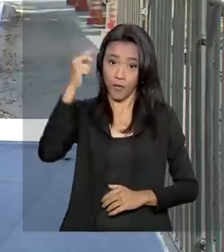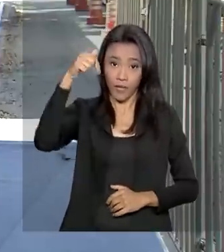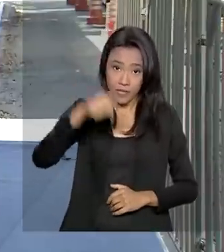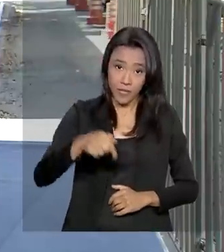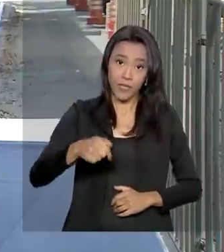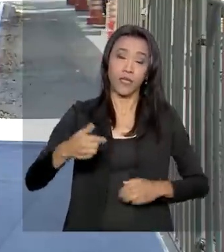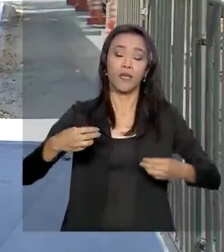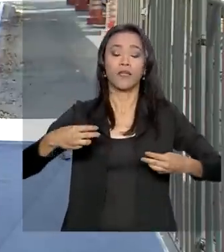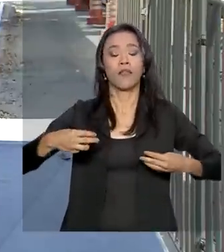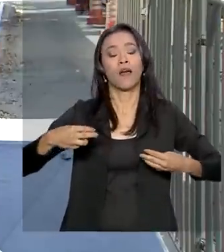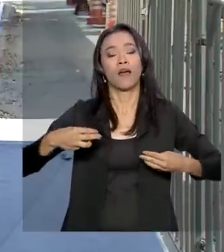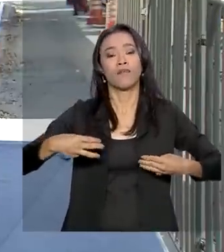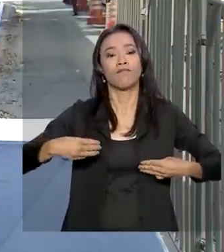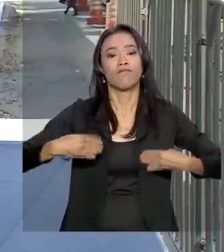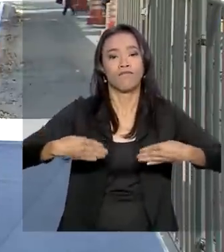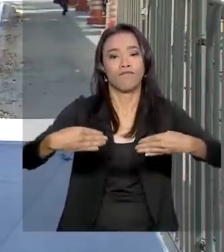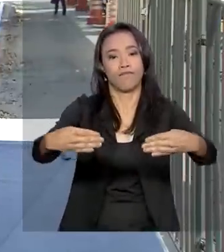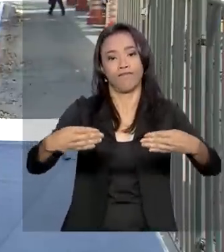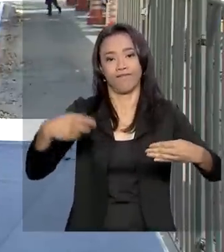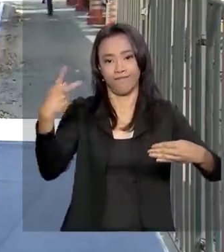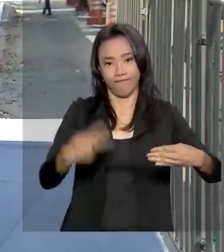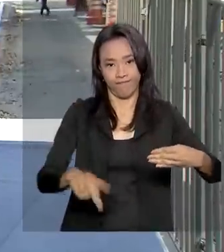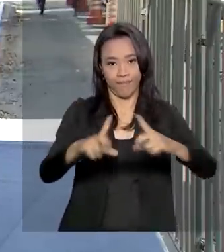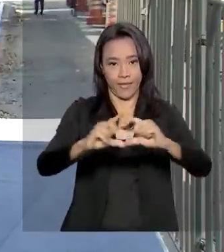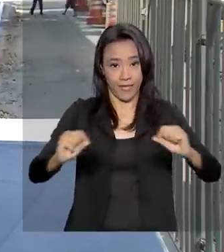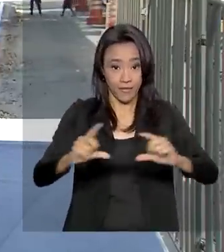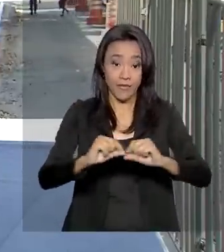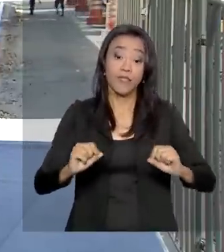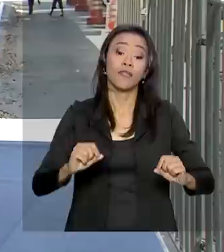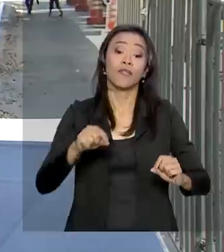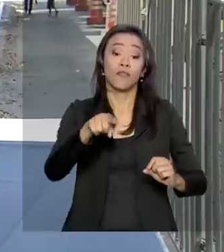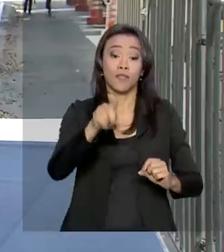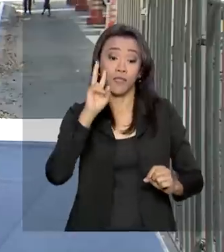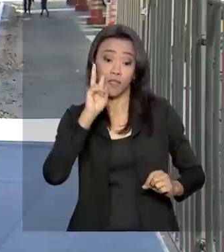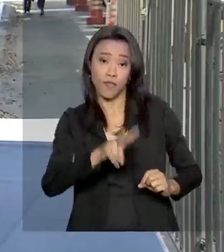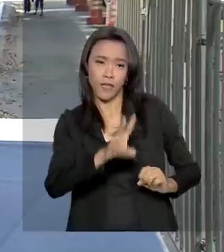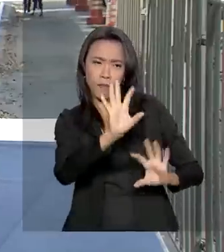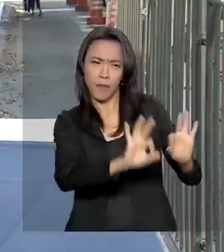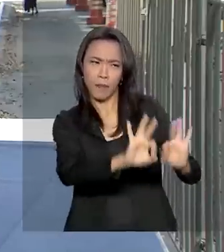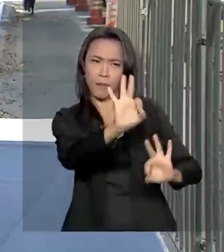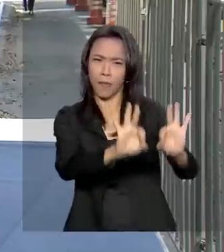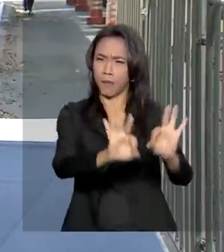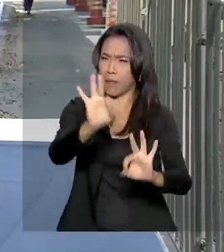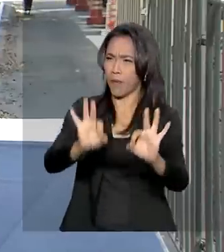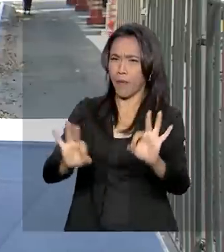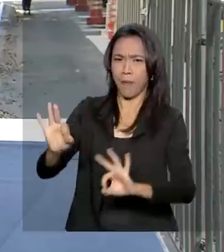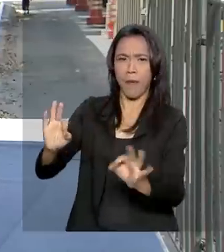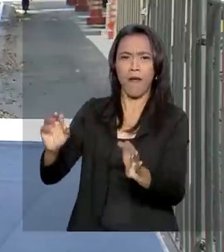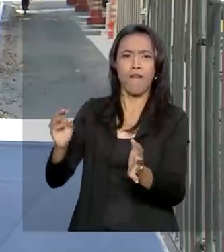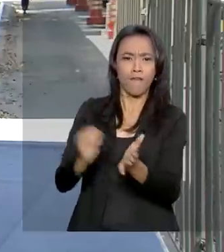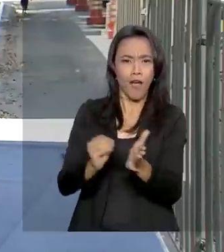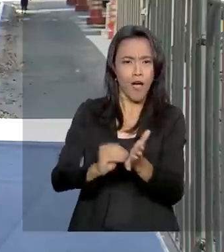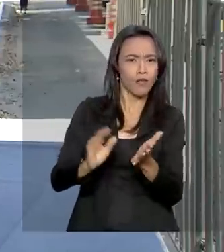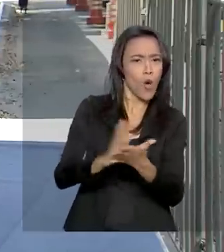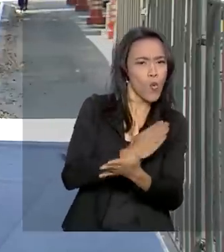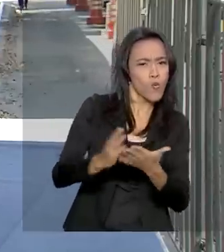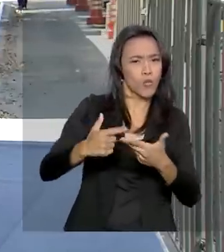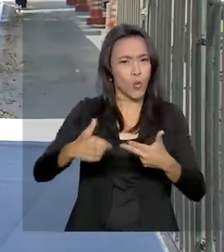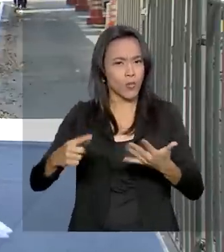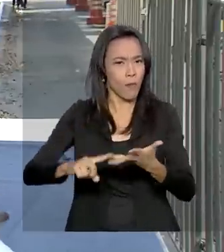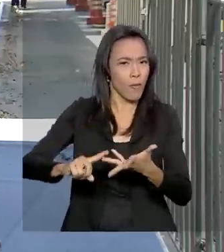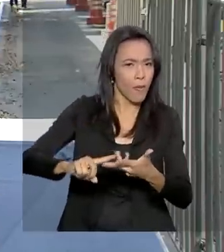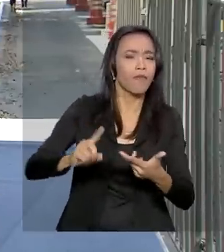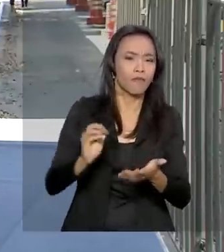ministérios. Dá para ver que as arquibancadas e os últimos detalhes ainda estão sendo finalizados, né,